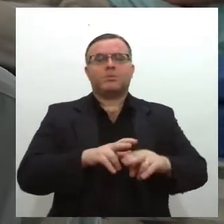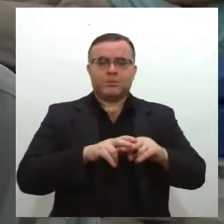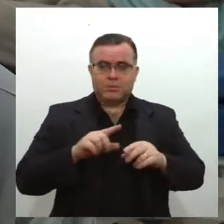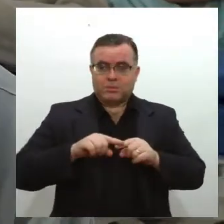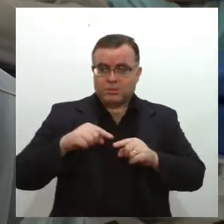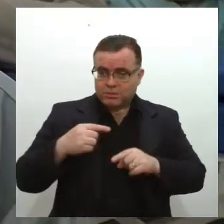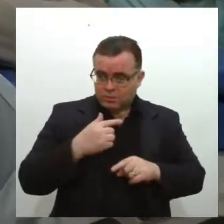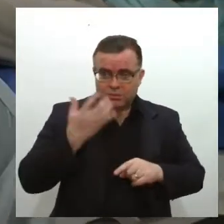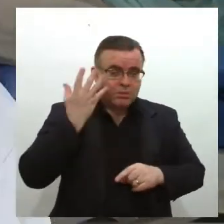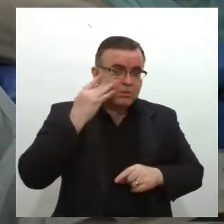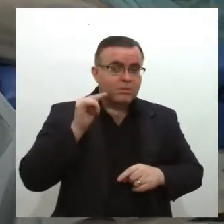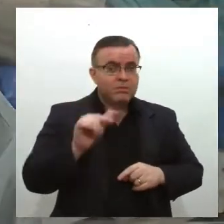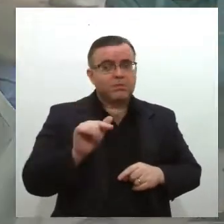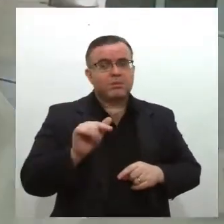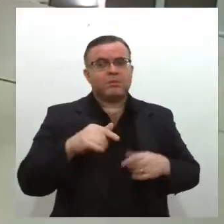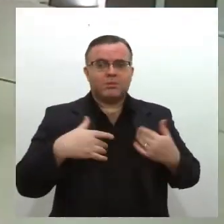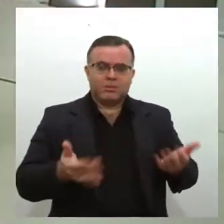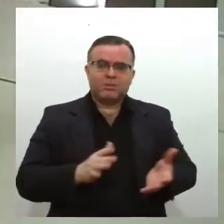sete dias depois vem doar.